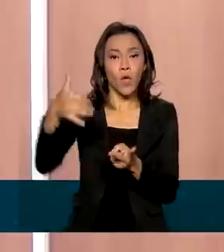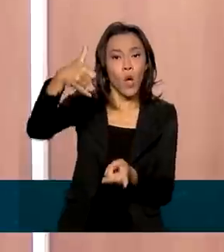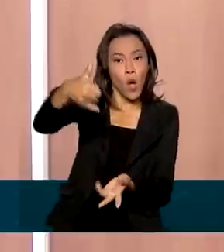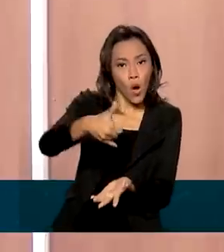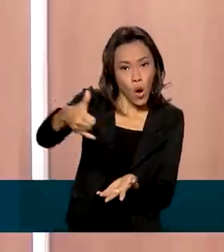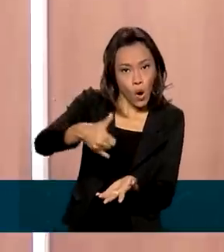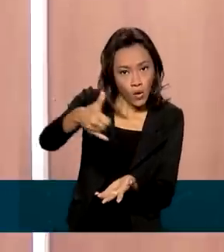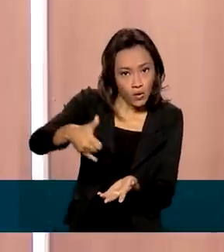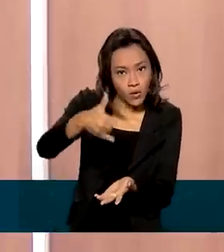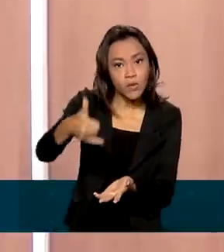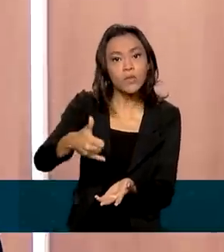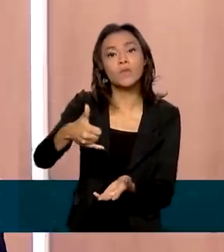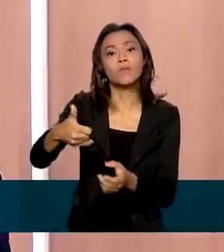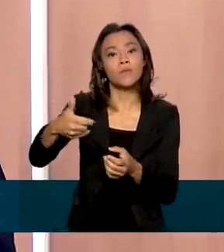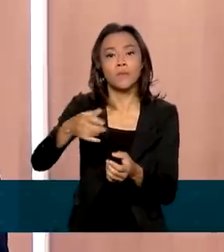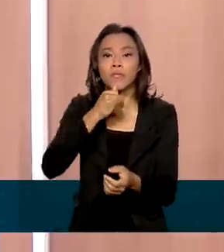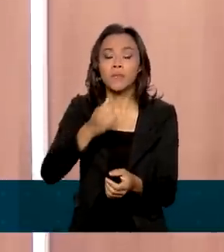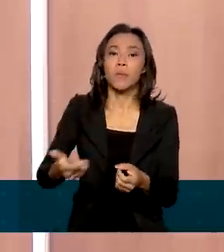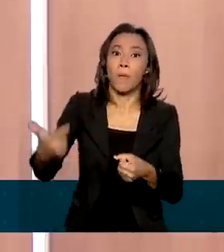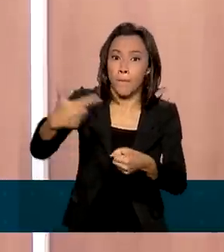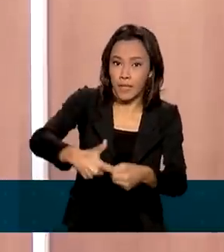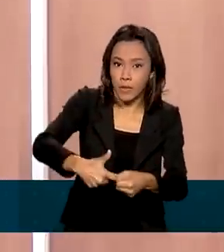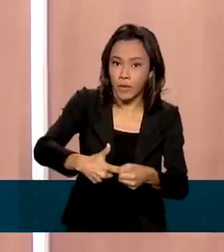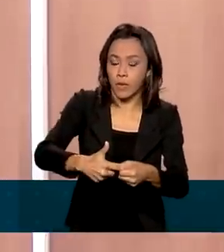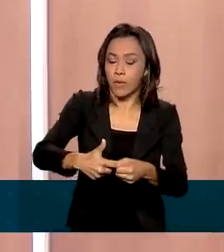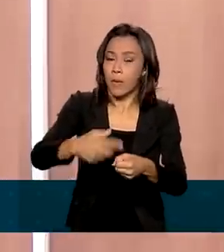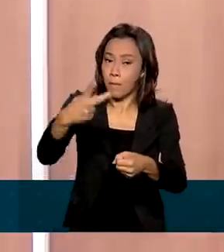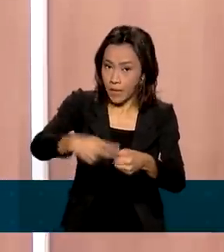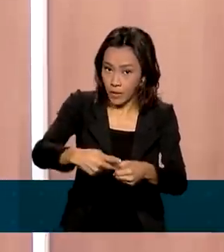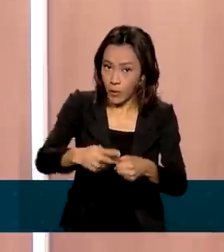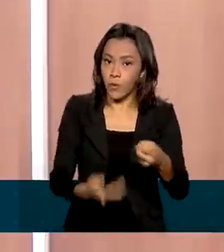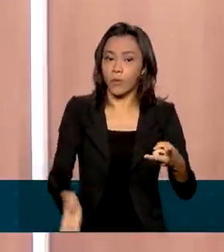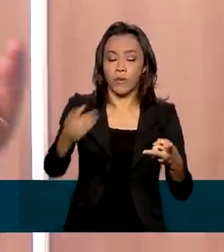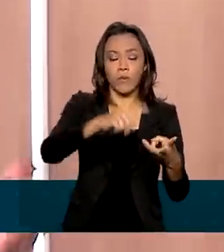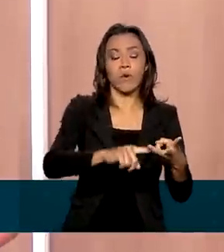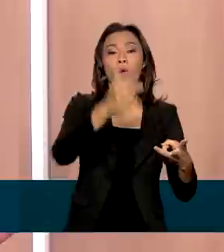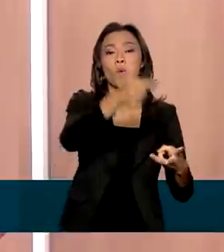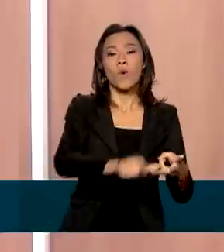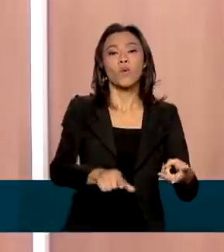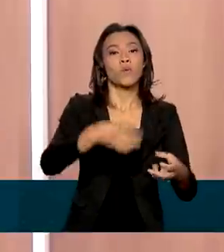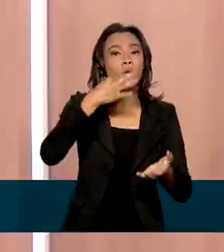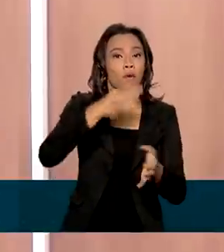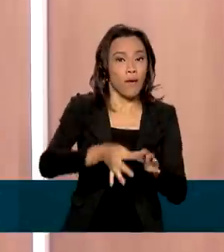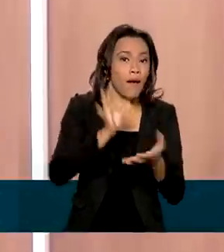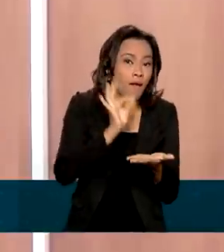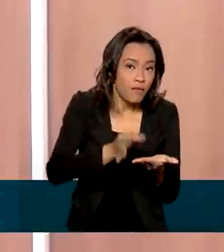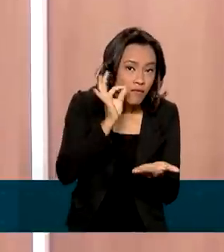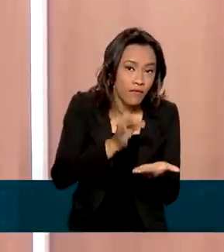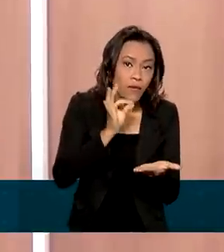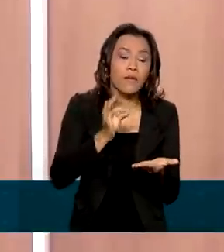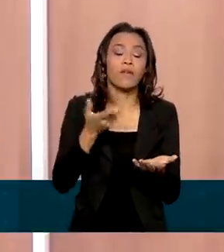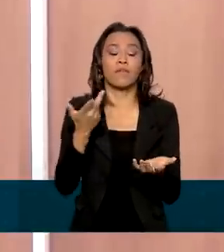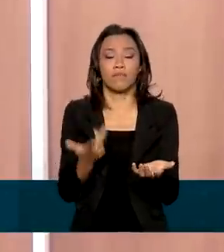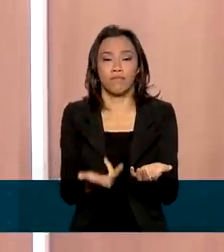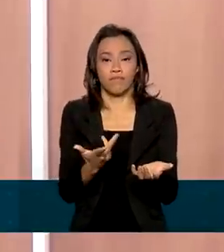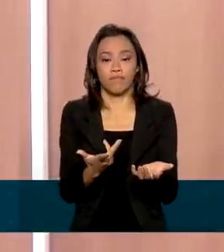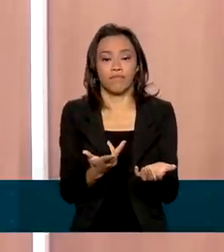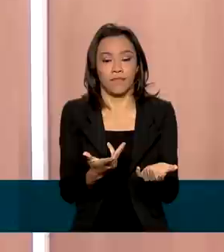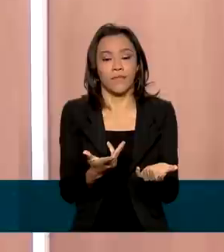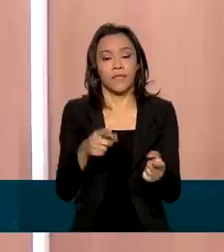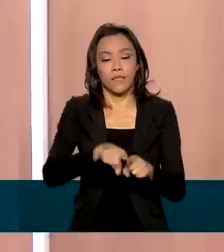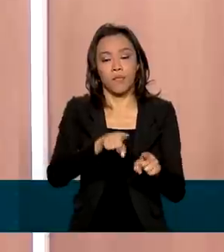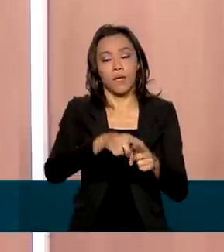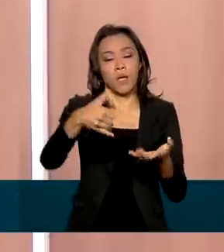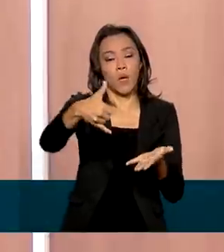exportando óleos, petróleo. E o café, com um crescimento excepcional no caso da soja e dos